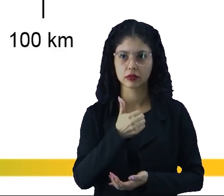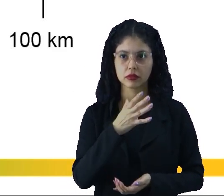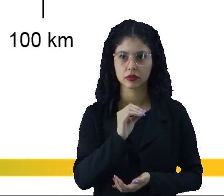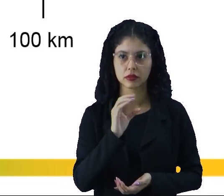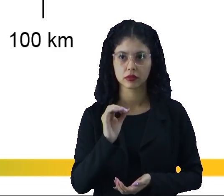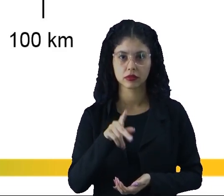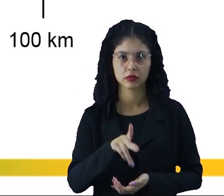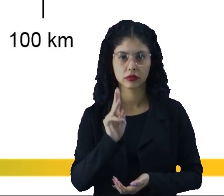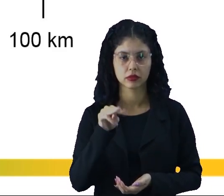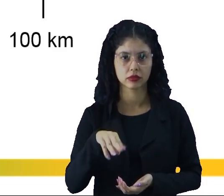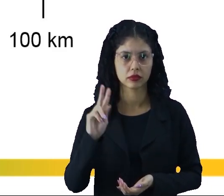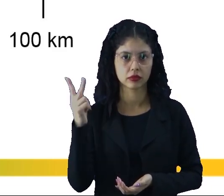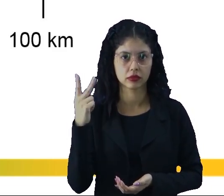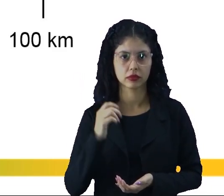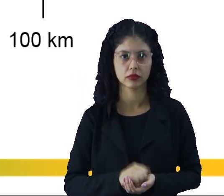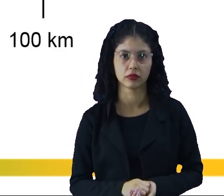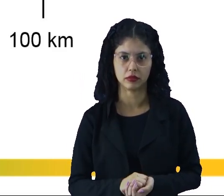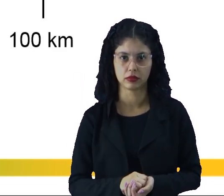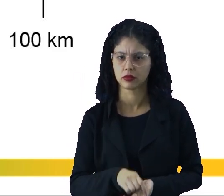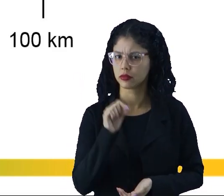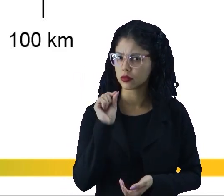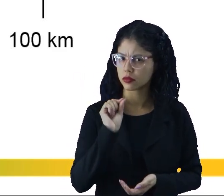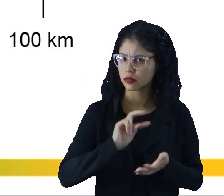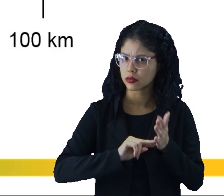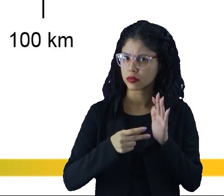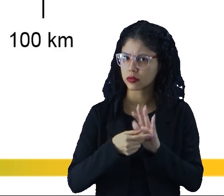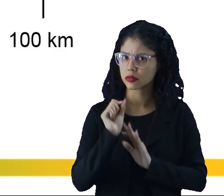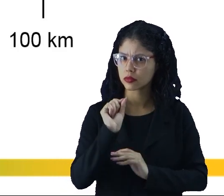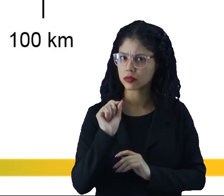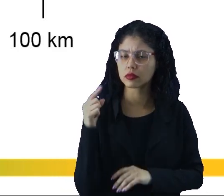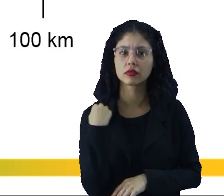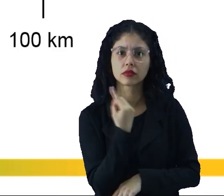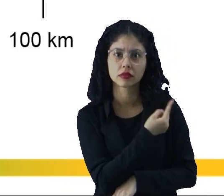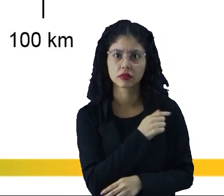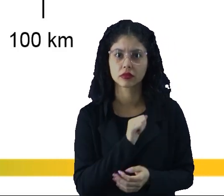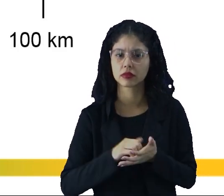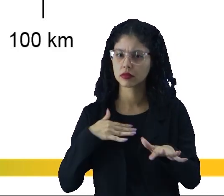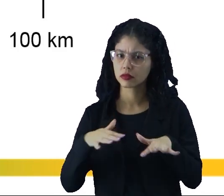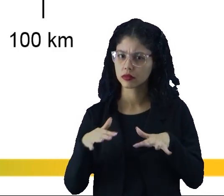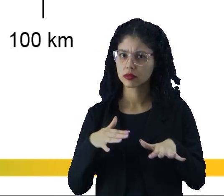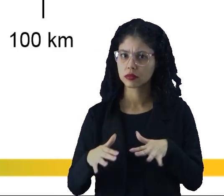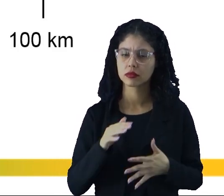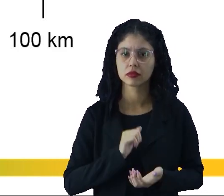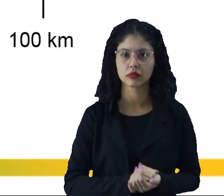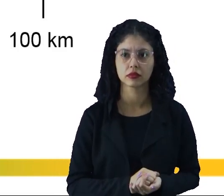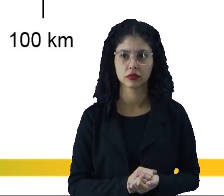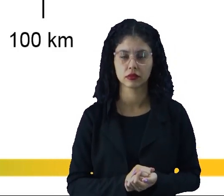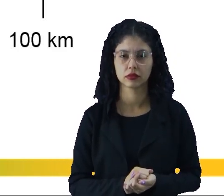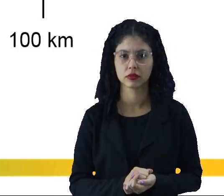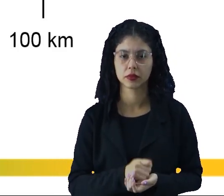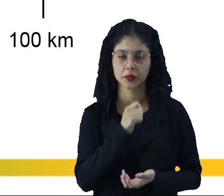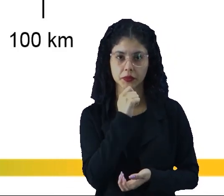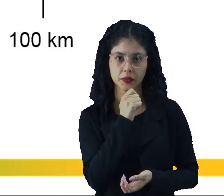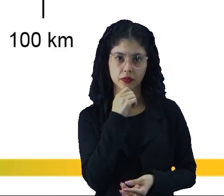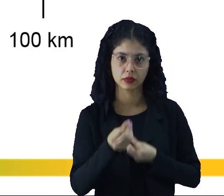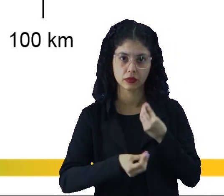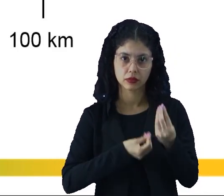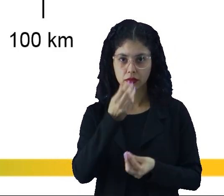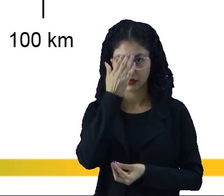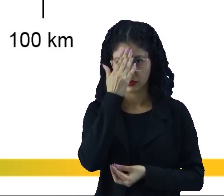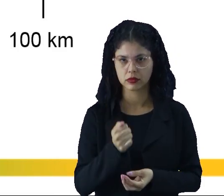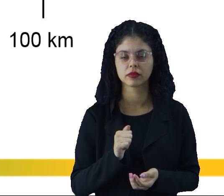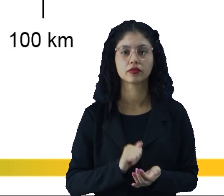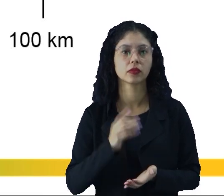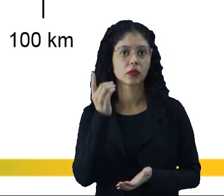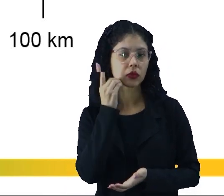km por hora. O que isso significa para nós, no movimento retilíneo uniforme? Bem, conforme nós sabemos,